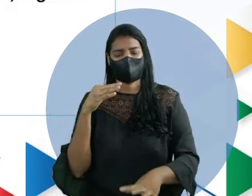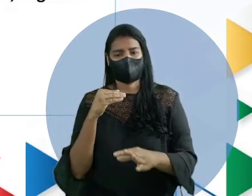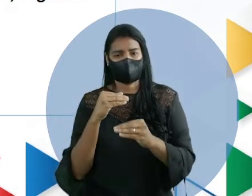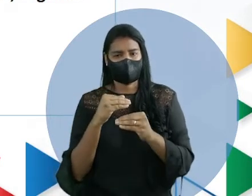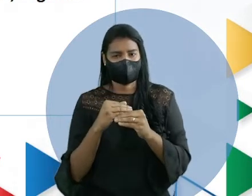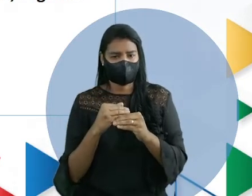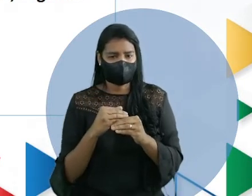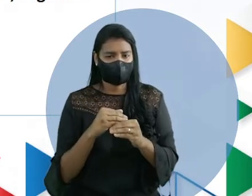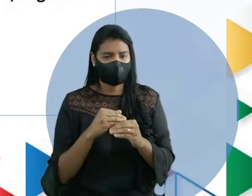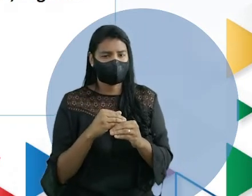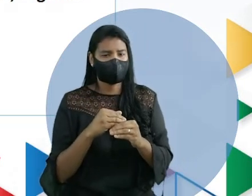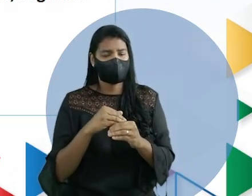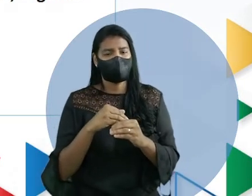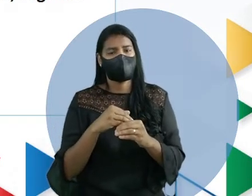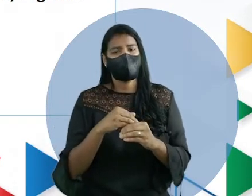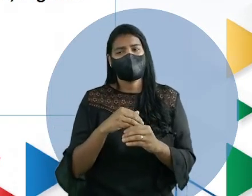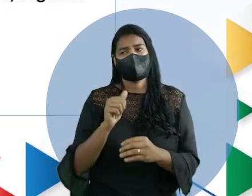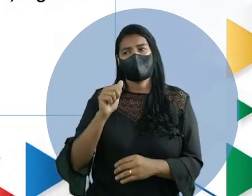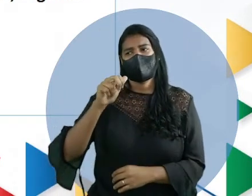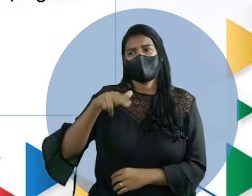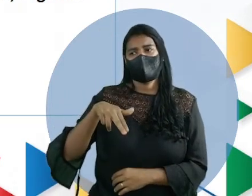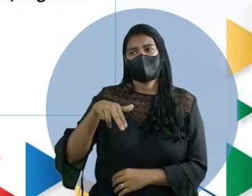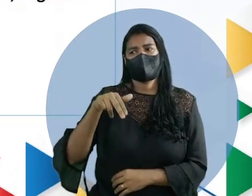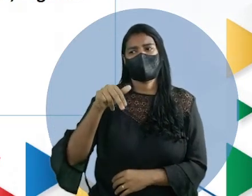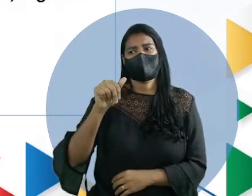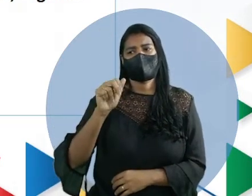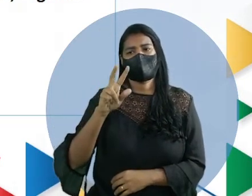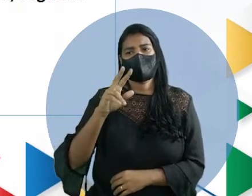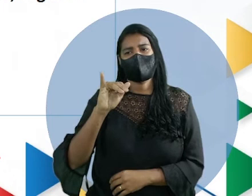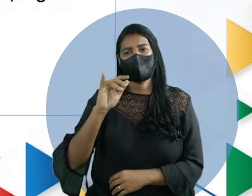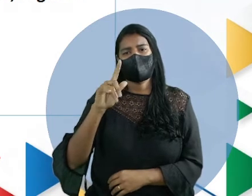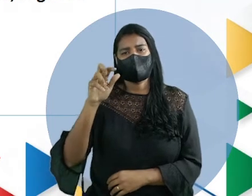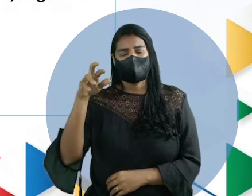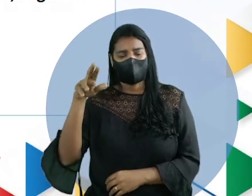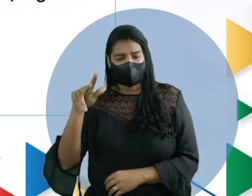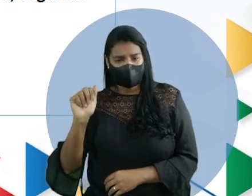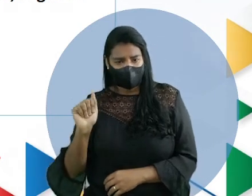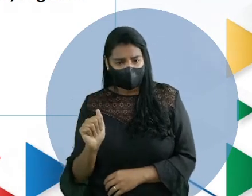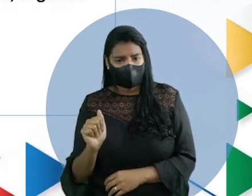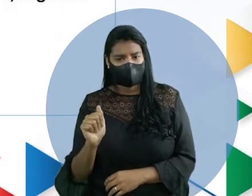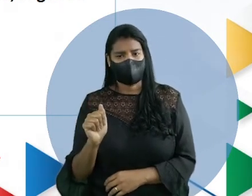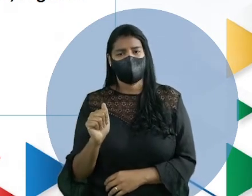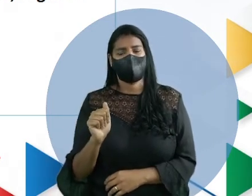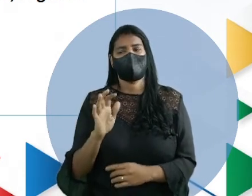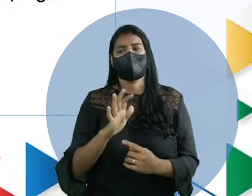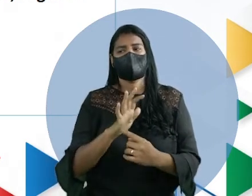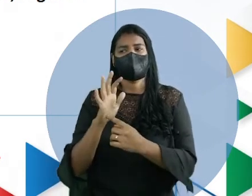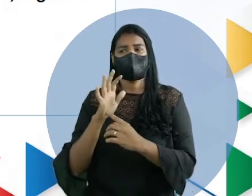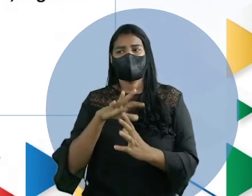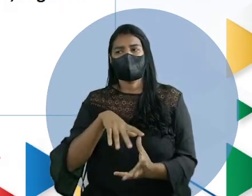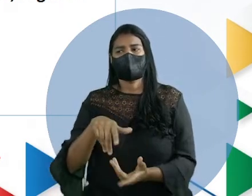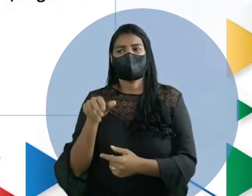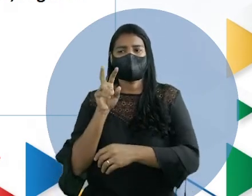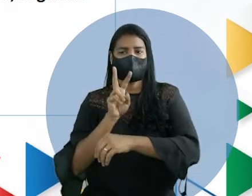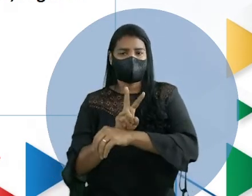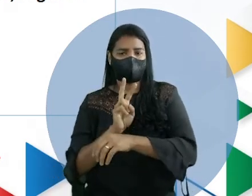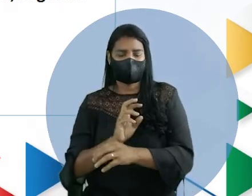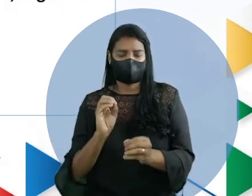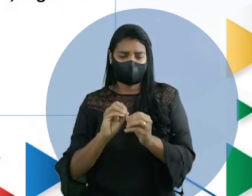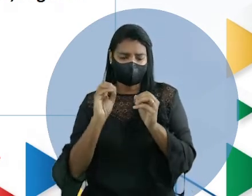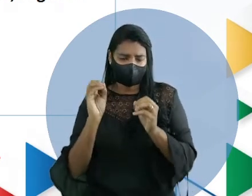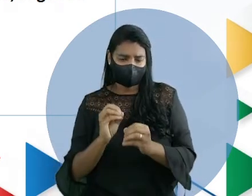Ecológica Anavilhanas, que é uma das maiores complexos fluviais do mundo, gente. Pelas reservas do descobrimento